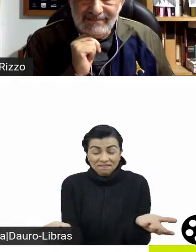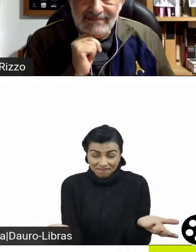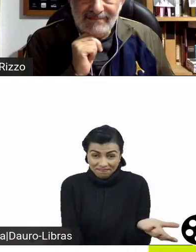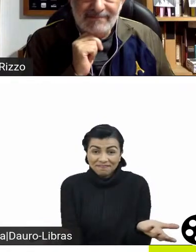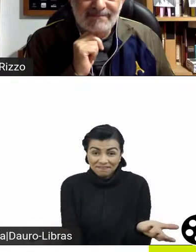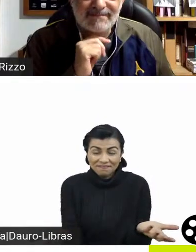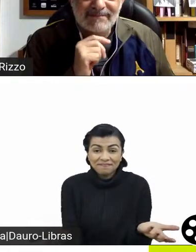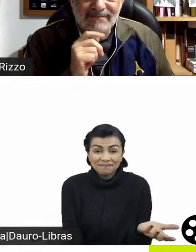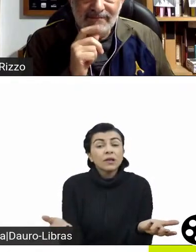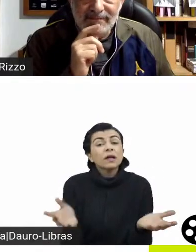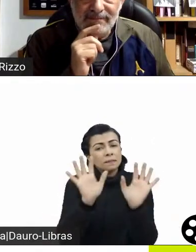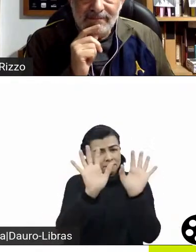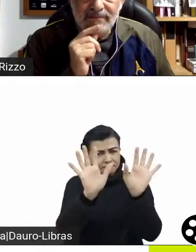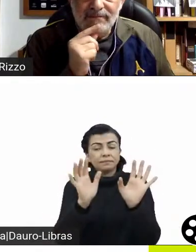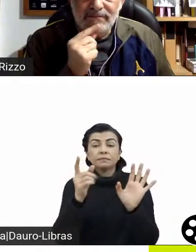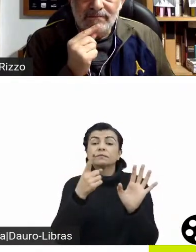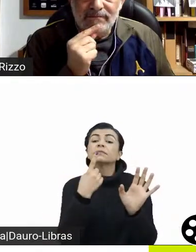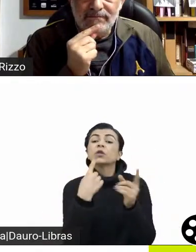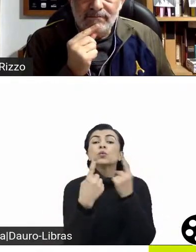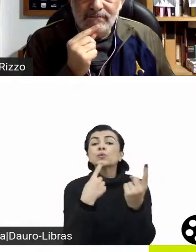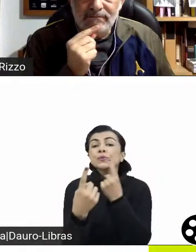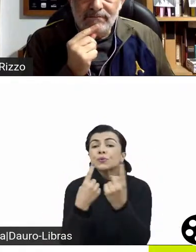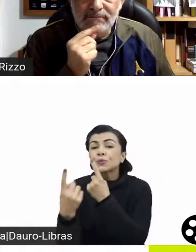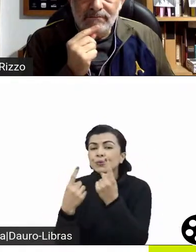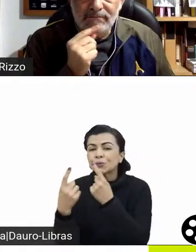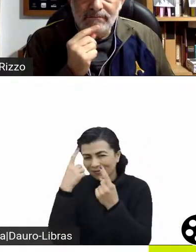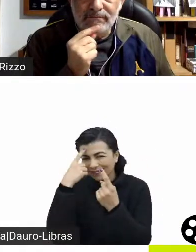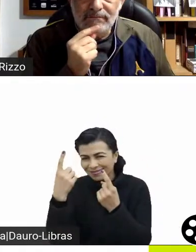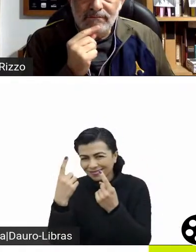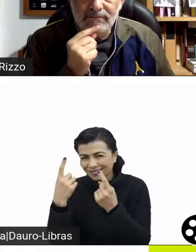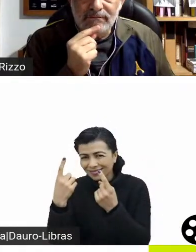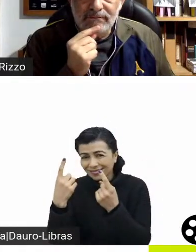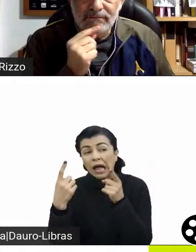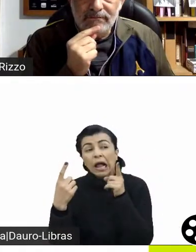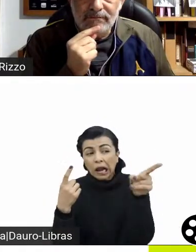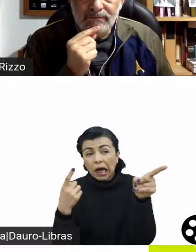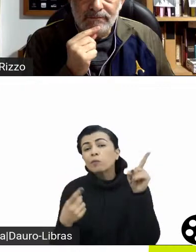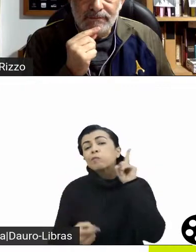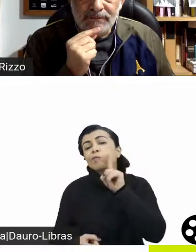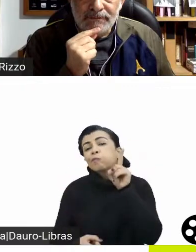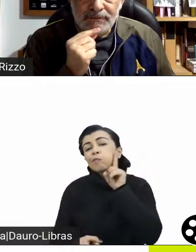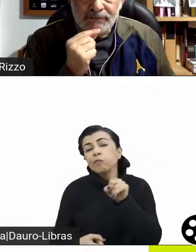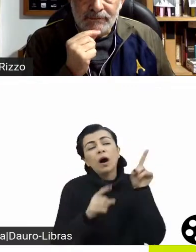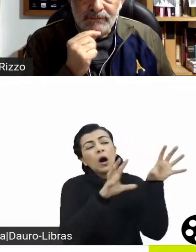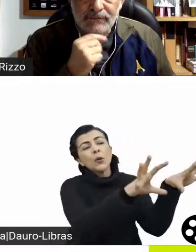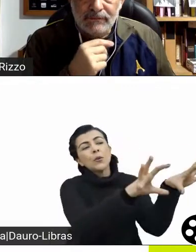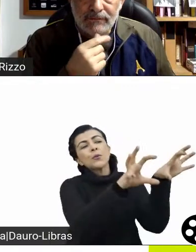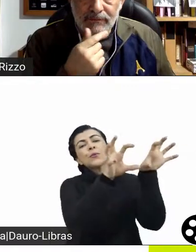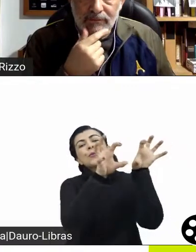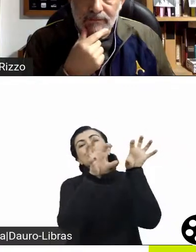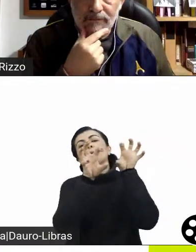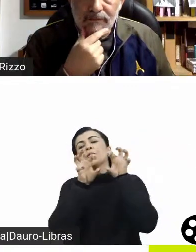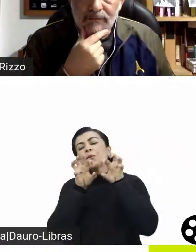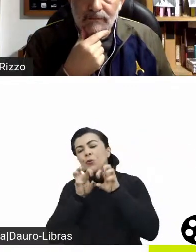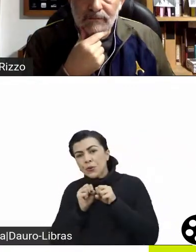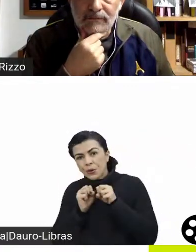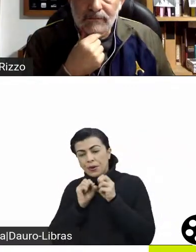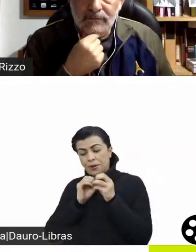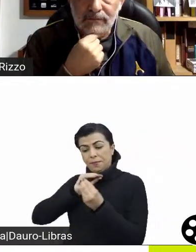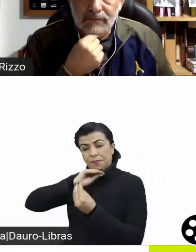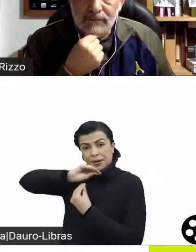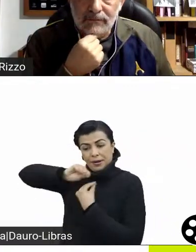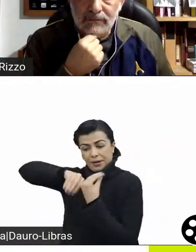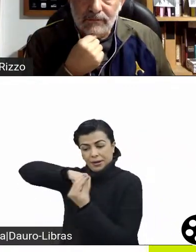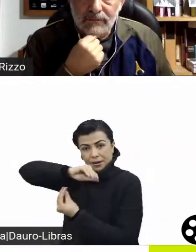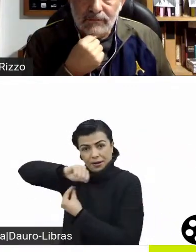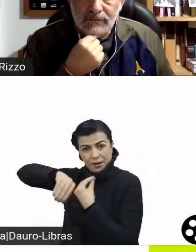focado nisso que a gente estava falando sobre trazer a Hollywood, a influência exterior, para que ela se renove, para que ela